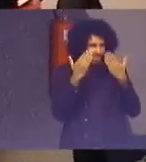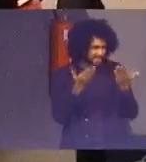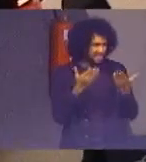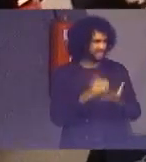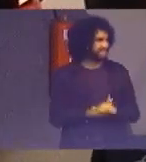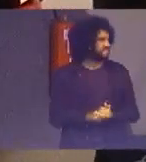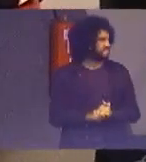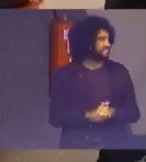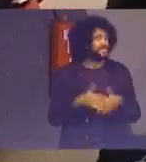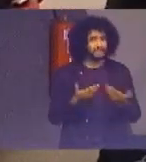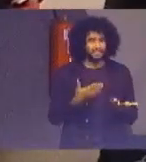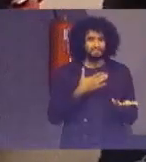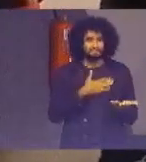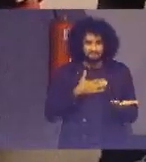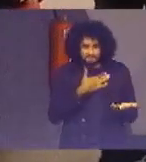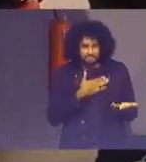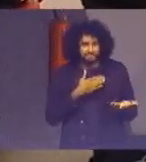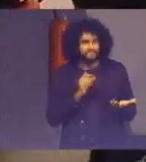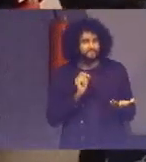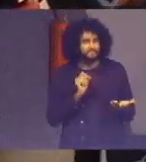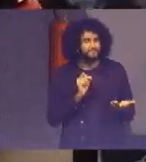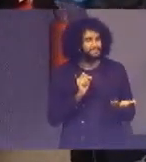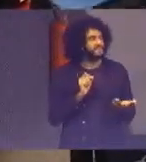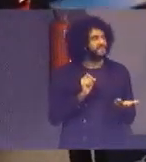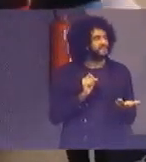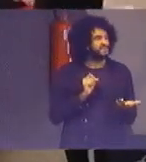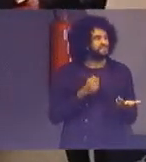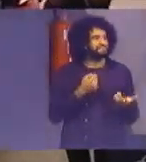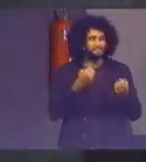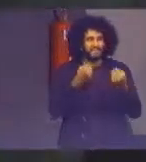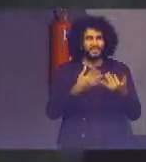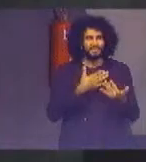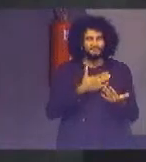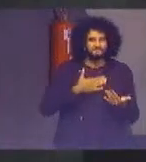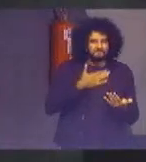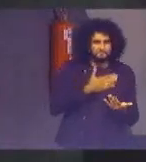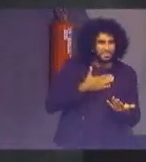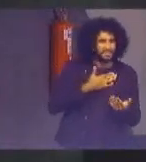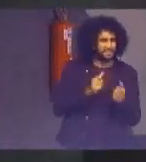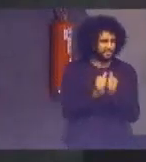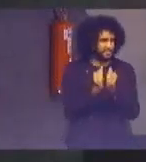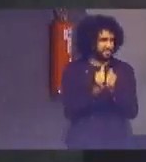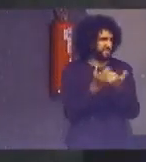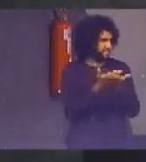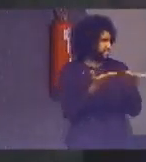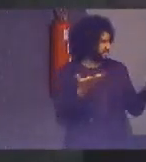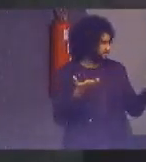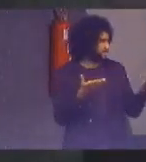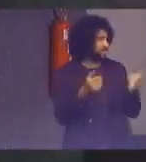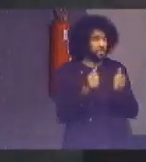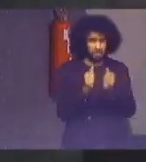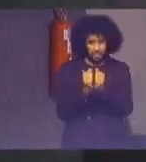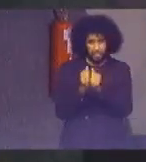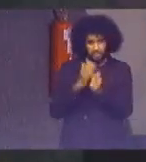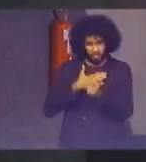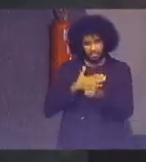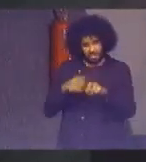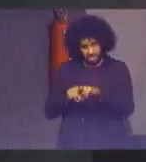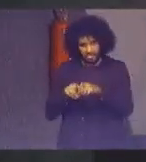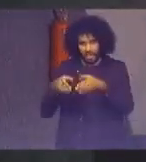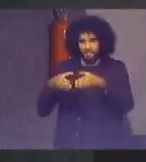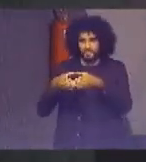gostaria de expressar a minha satisfação de estar aqui, a minha e da minha equipe, que vem